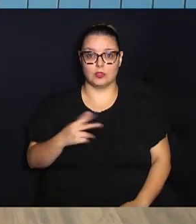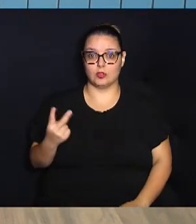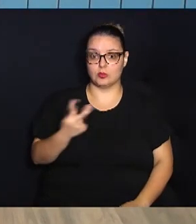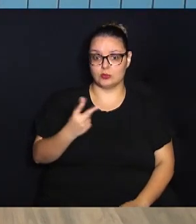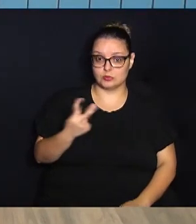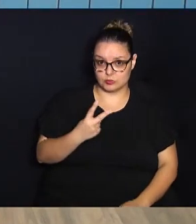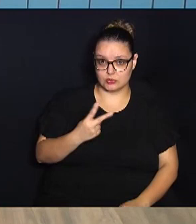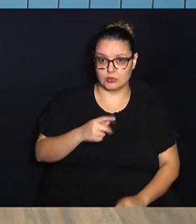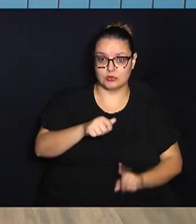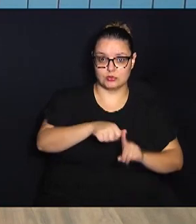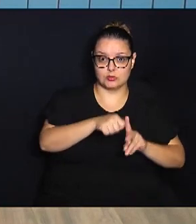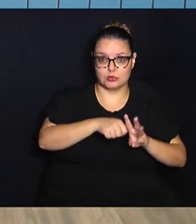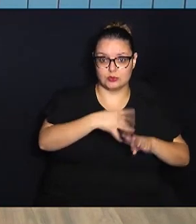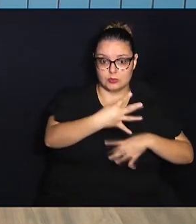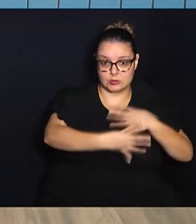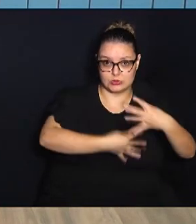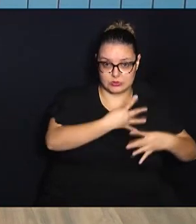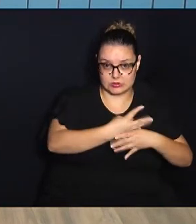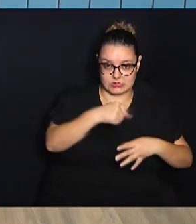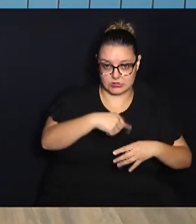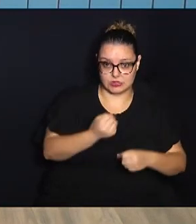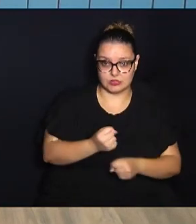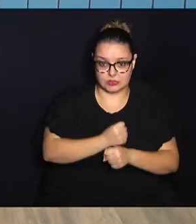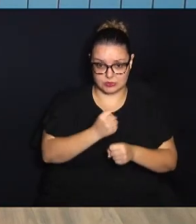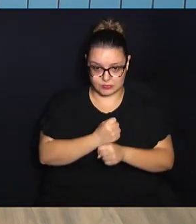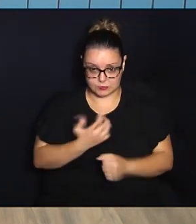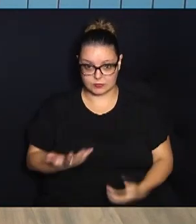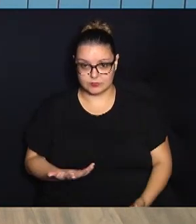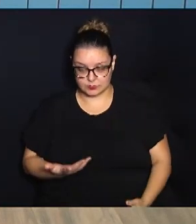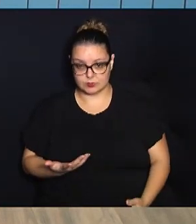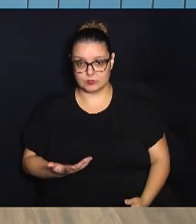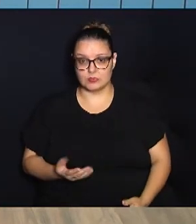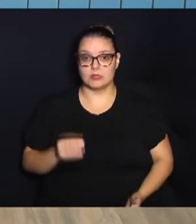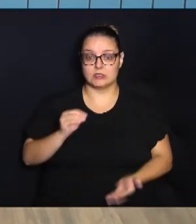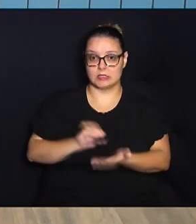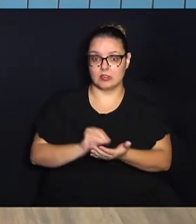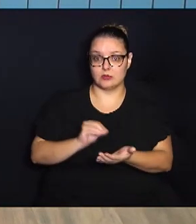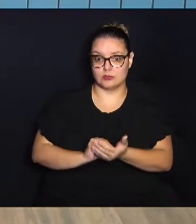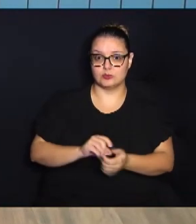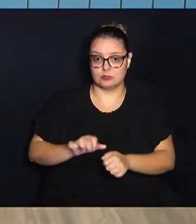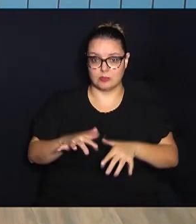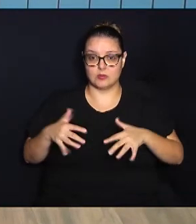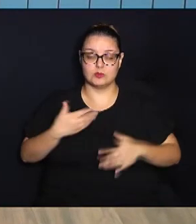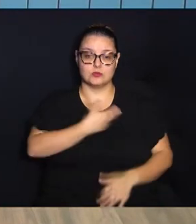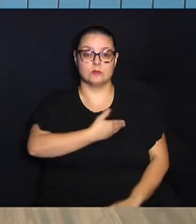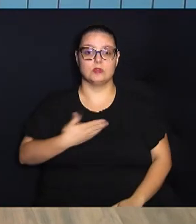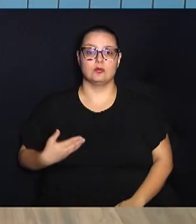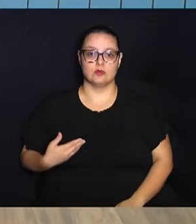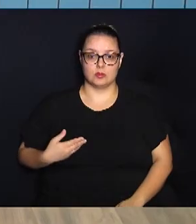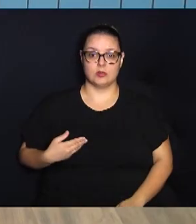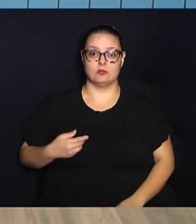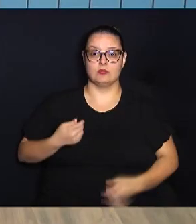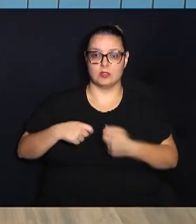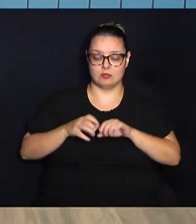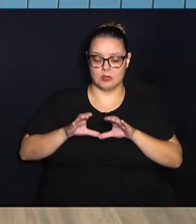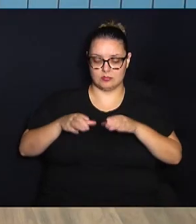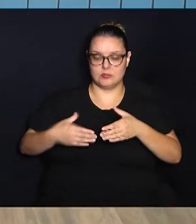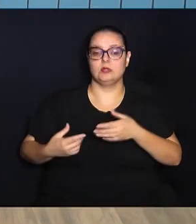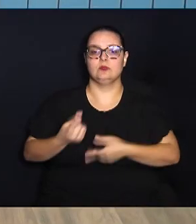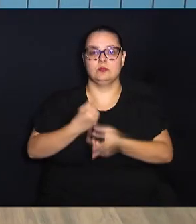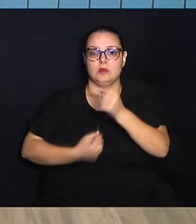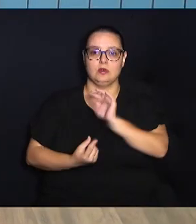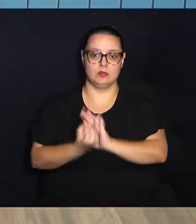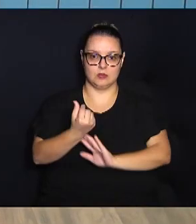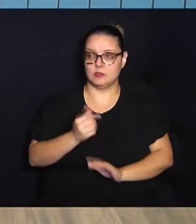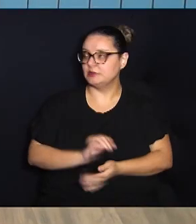quadrimestre deste ano foram apresentados na última audiência pública que foi comandada pela Comissão de Finanças e